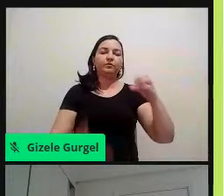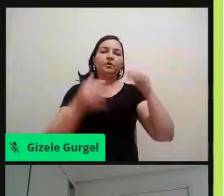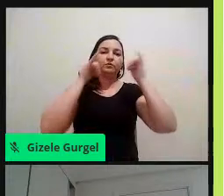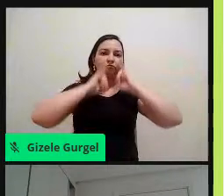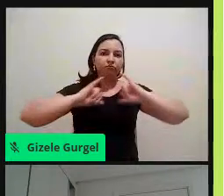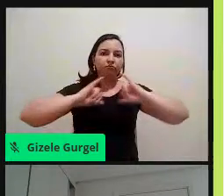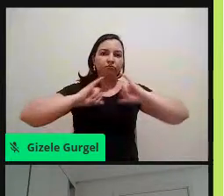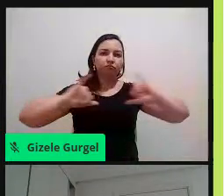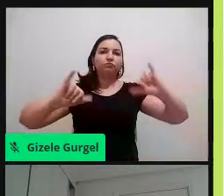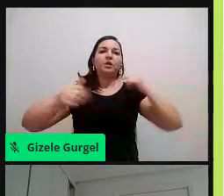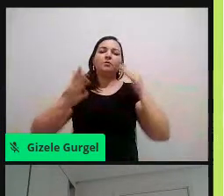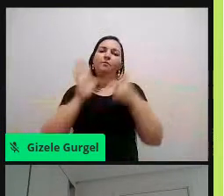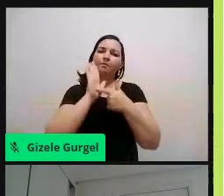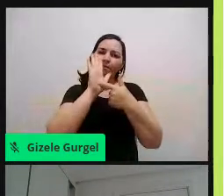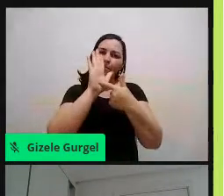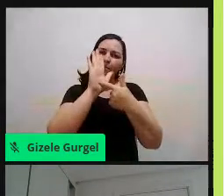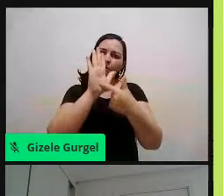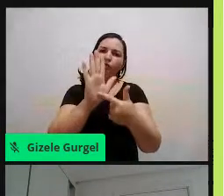impacto, né,